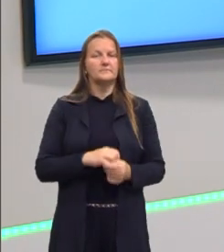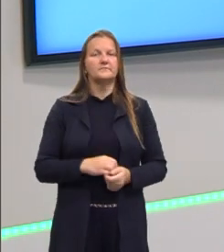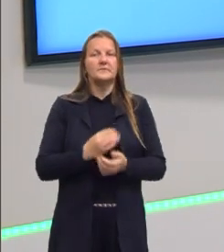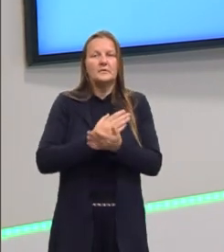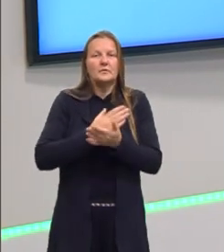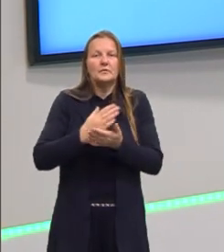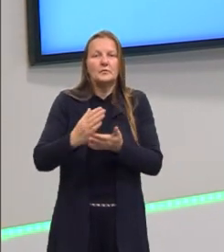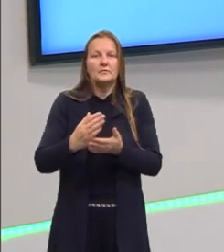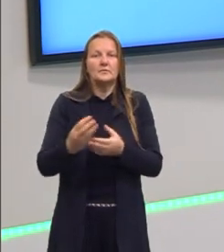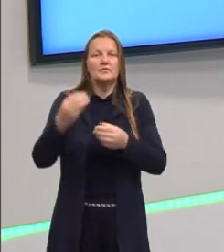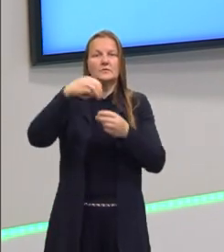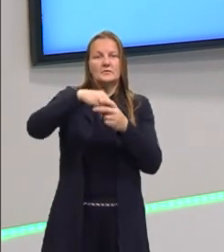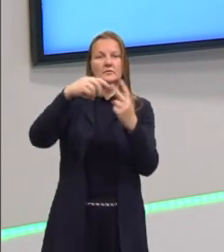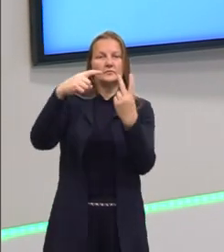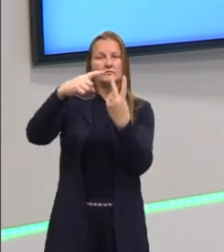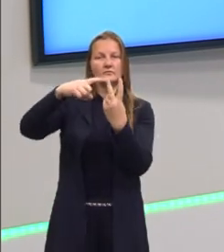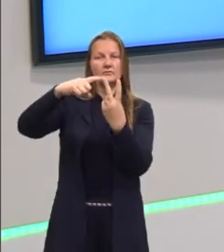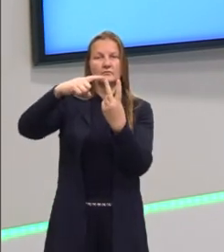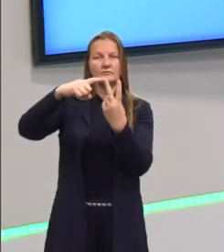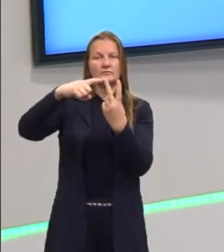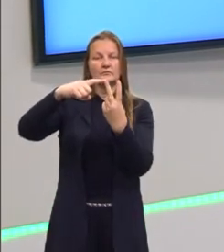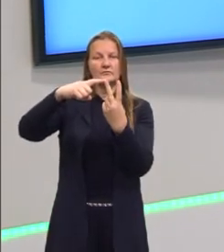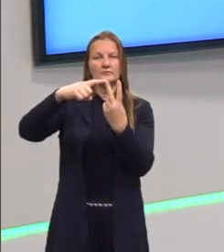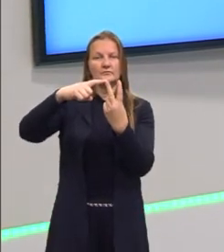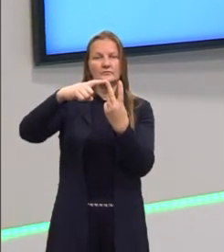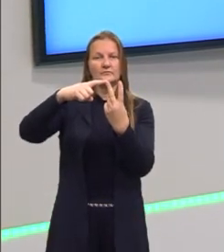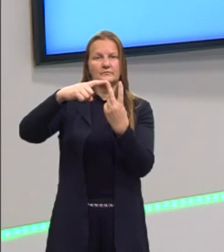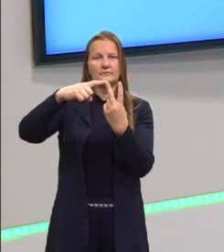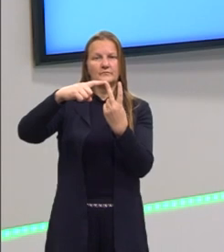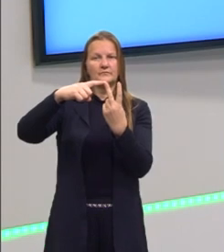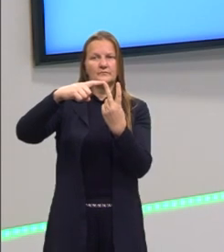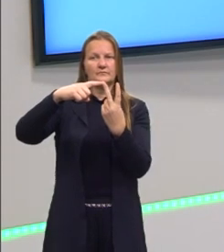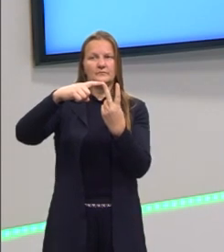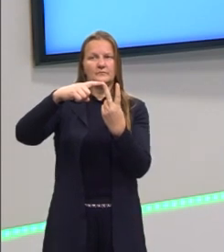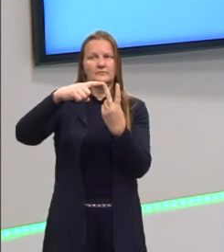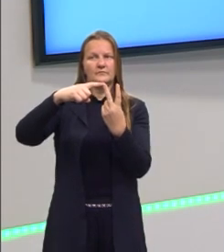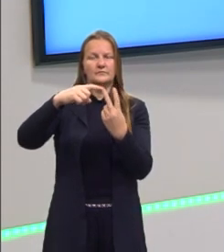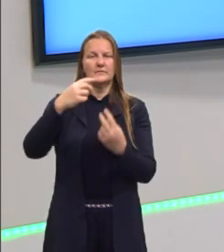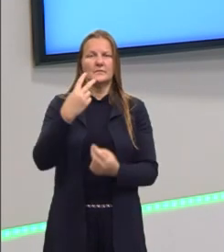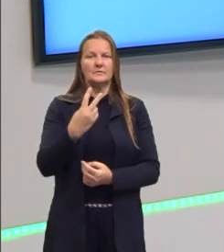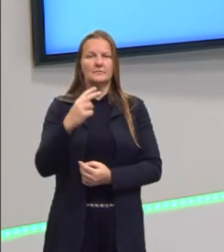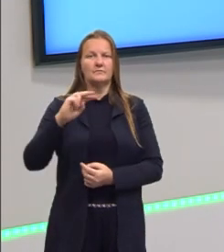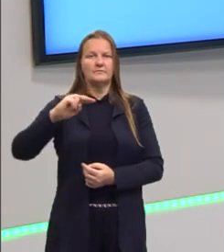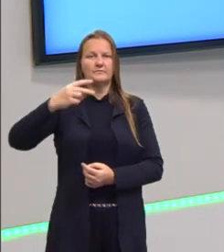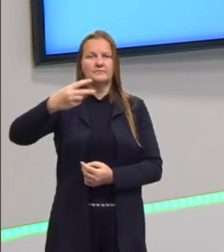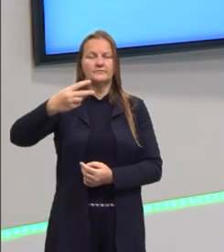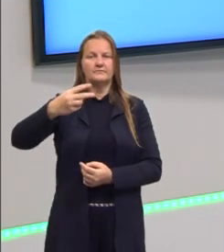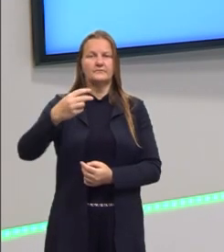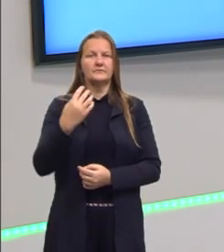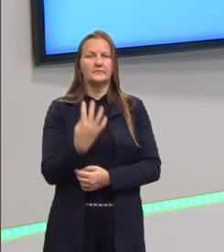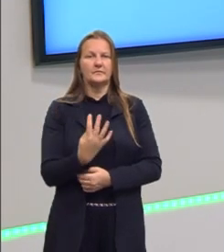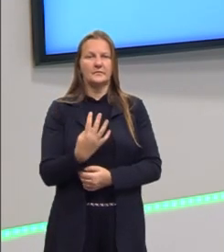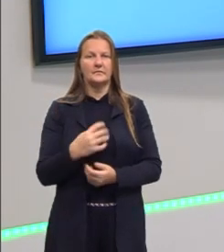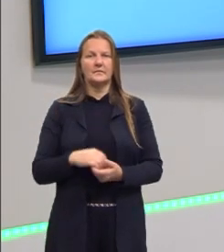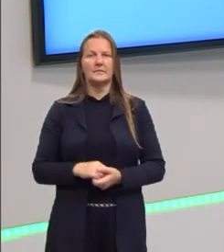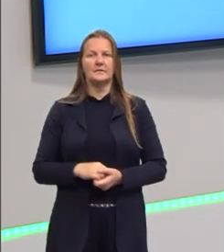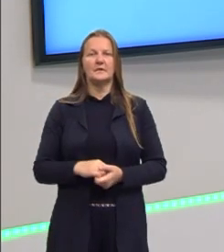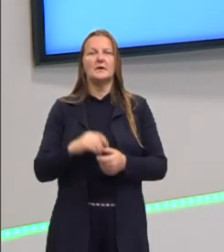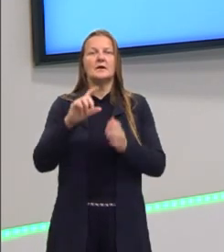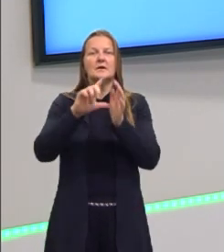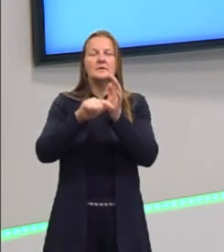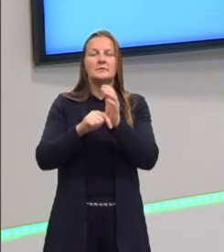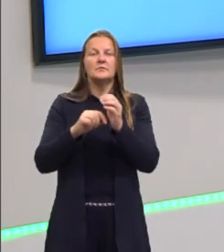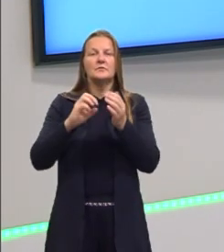resolvendo dentro do radical o termo que está elevado ao quadrado, 2 ao quadrado, que resulta em 4. E aí, vamos